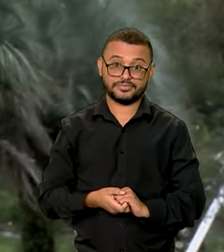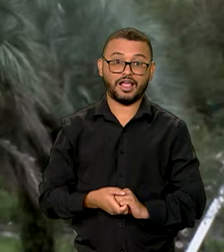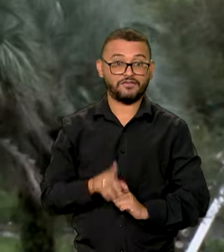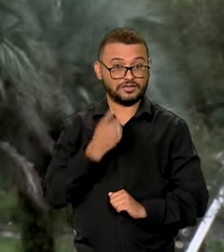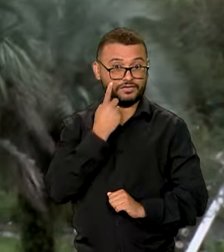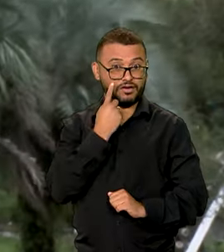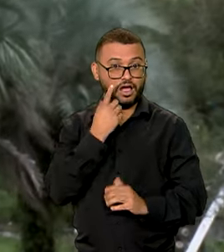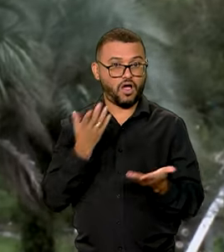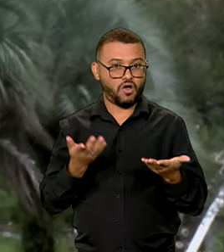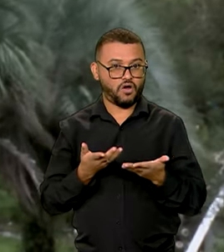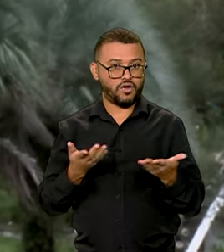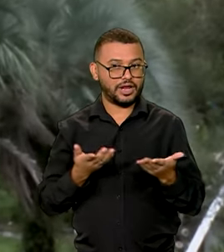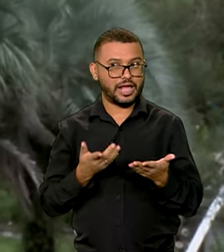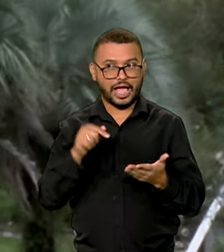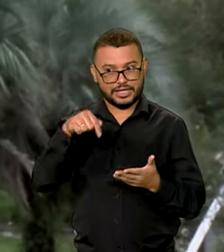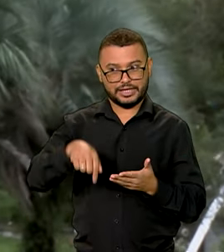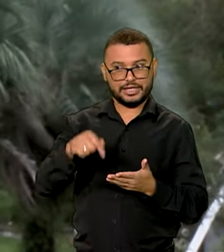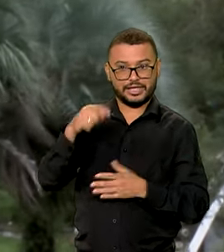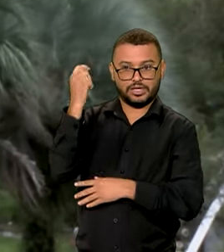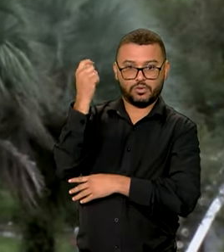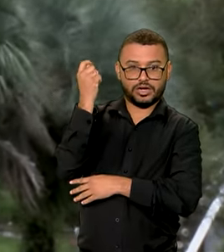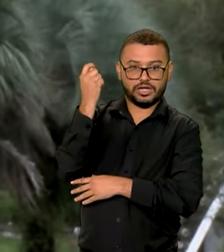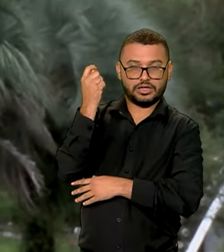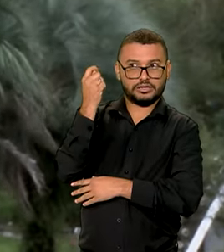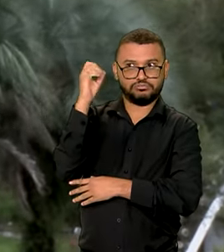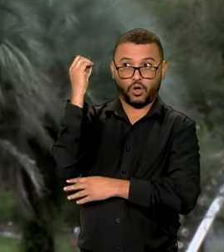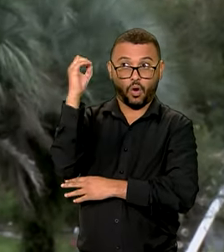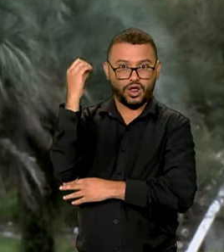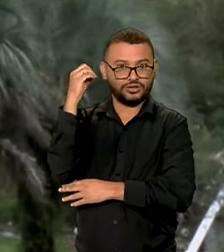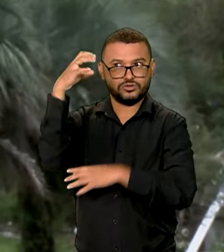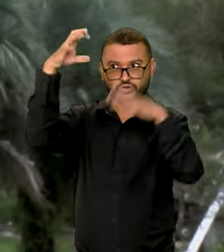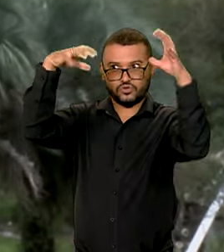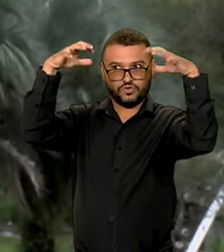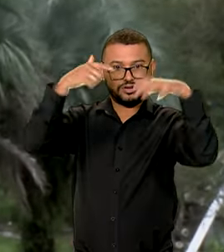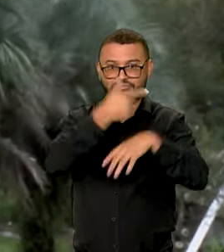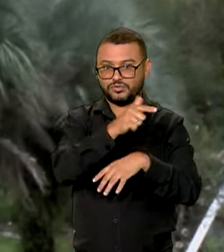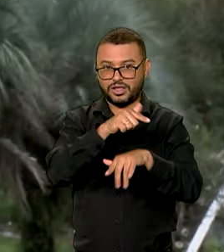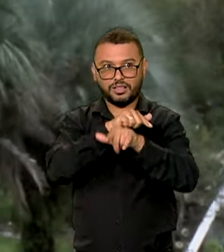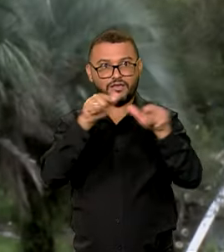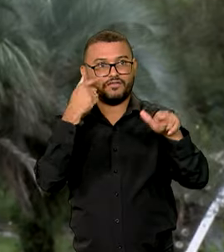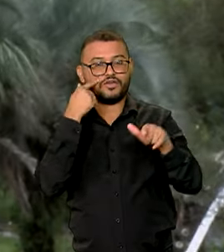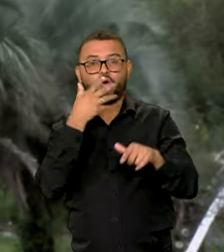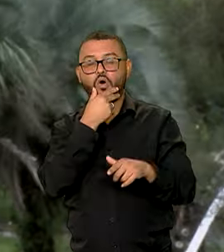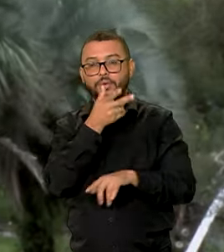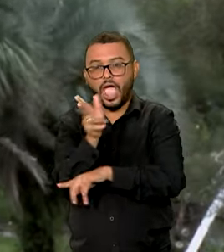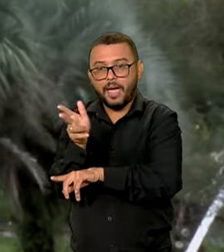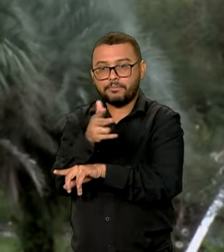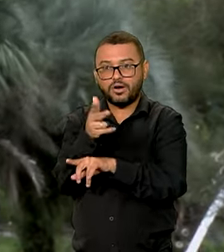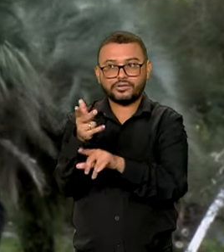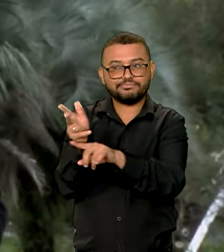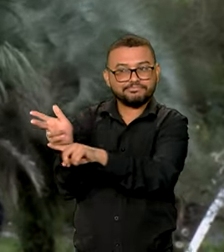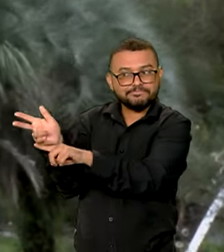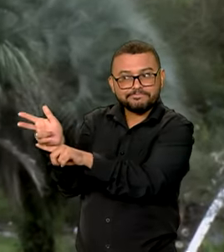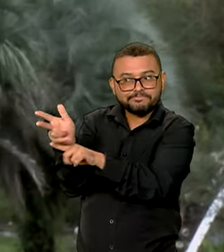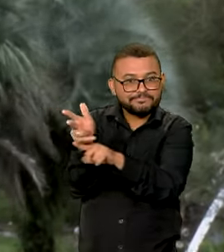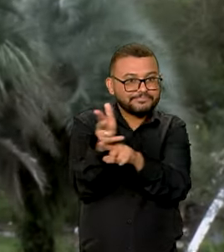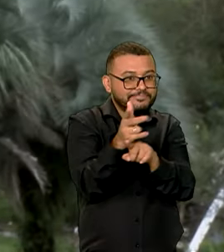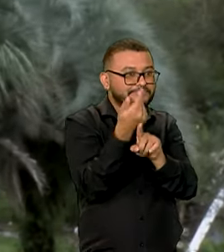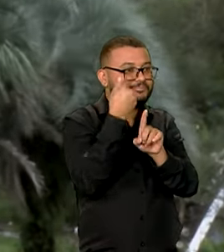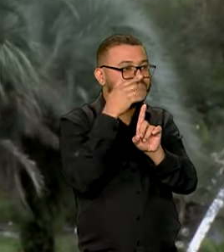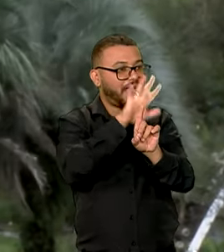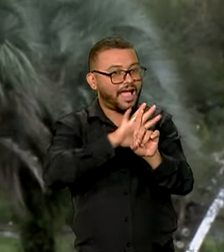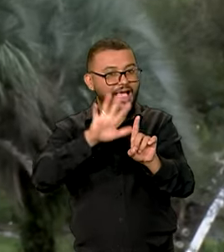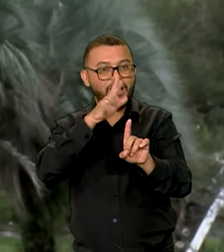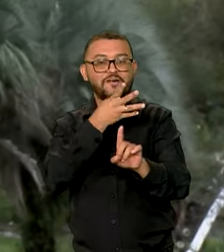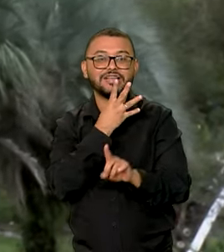Bom, neste momento não chove aqui em Porto Alegre. Eu vou pedir para o nosso repórter cinematográfico, Julio Leal, dar um passeio aqui por trás. A gente